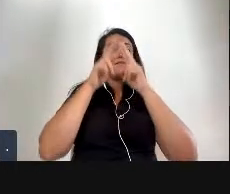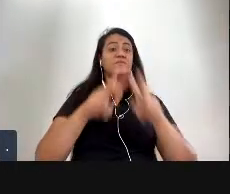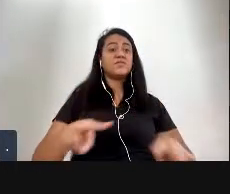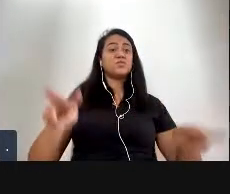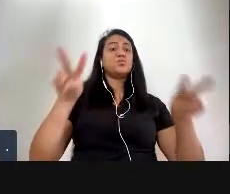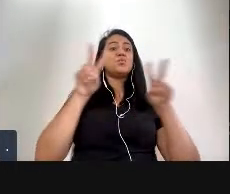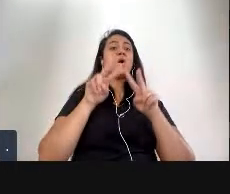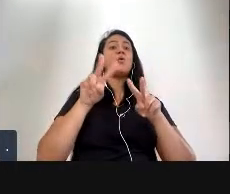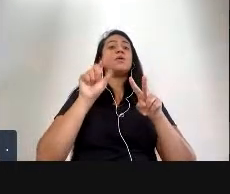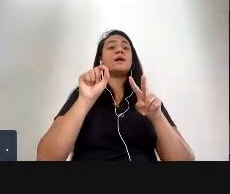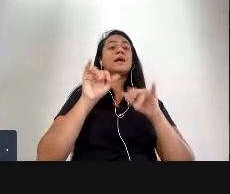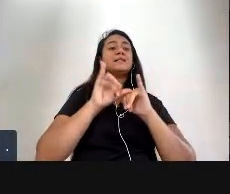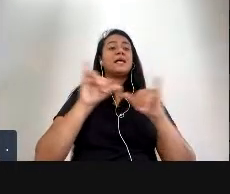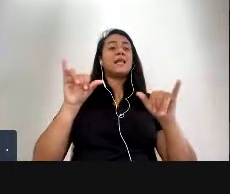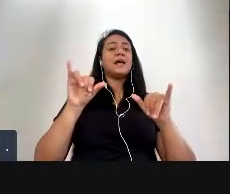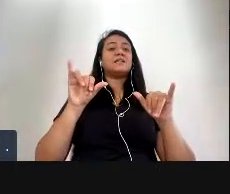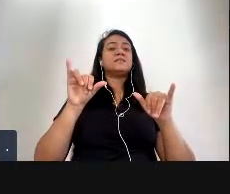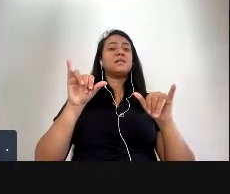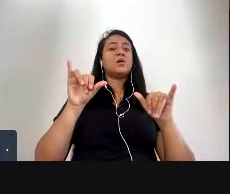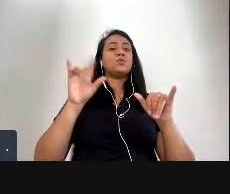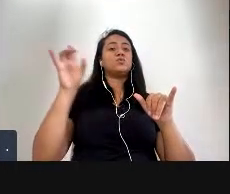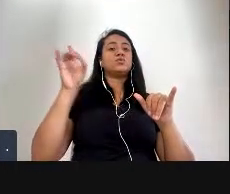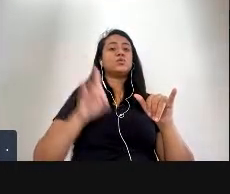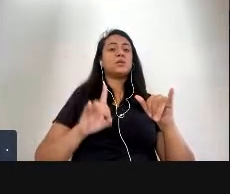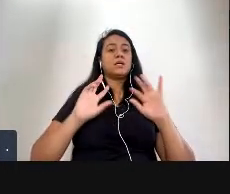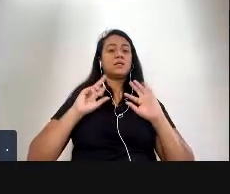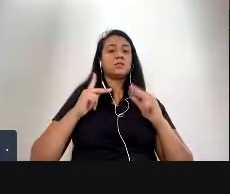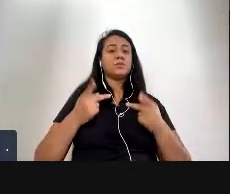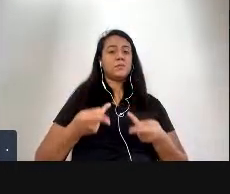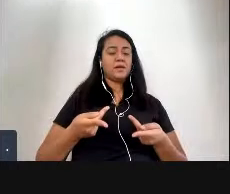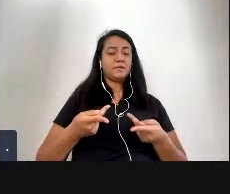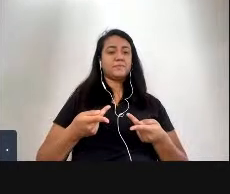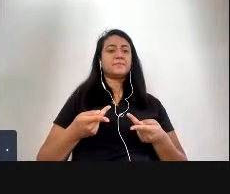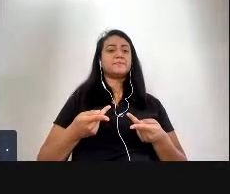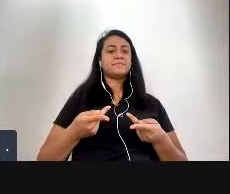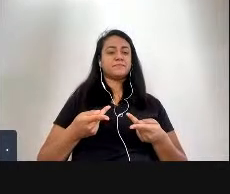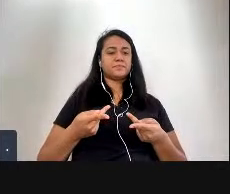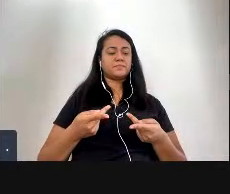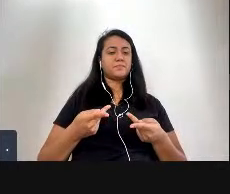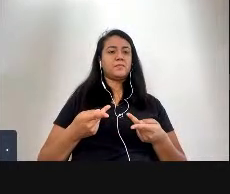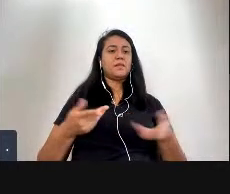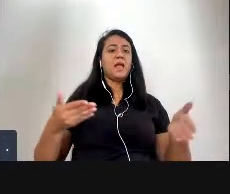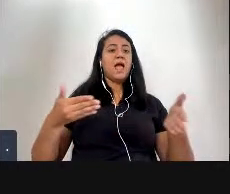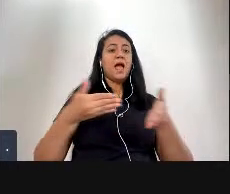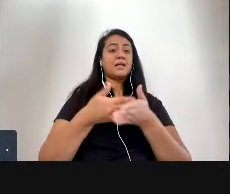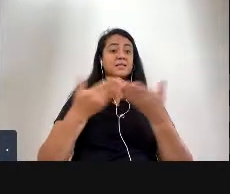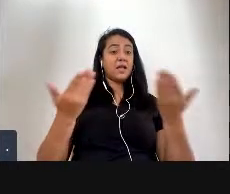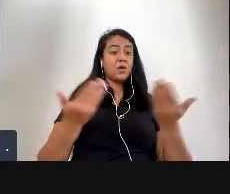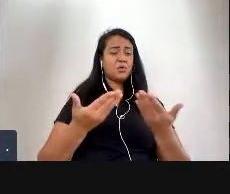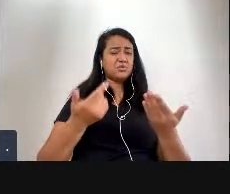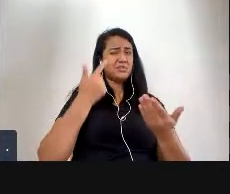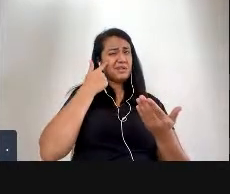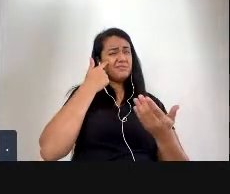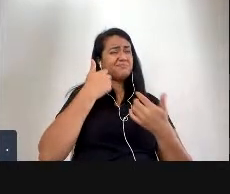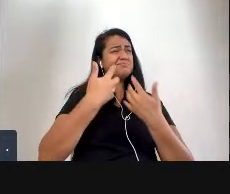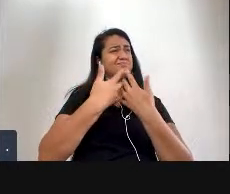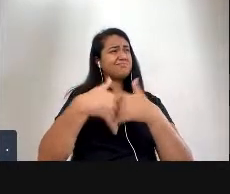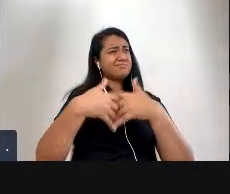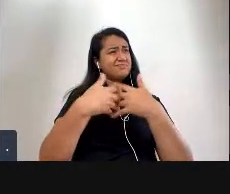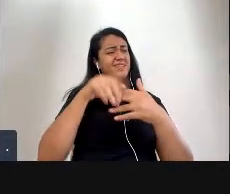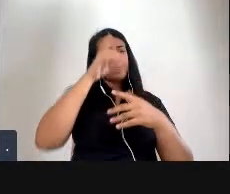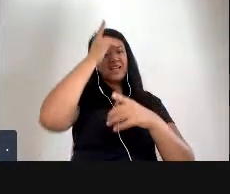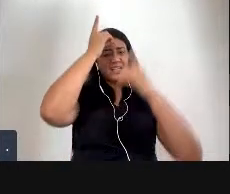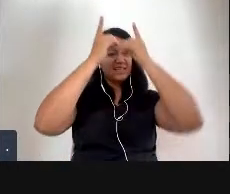Direitos Humanos até hoje eu não engoli essa ideia da Ariela Azulay tem o Rubem